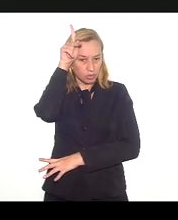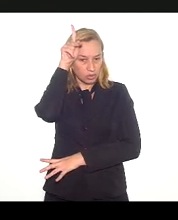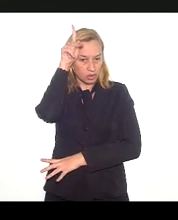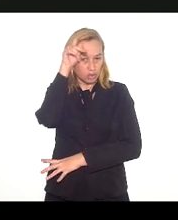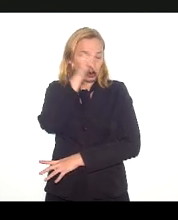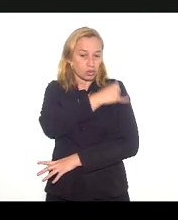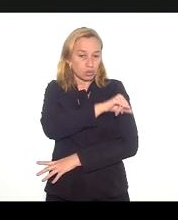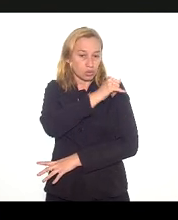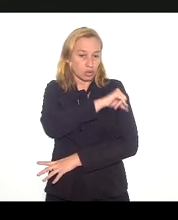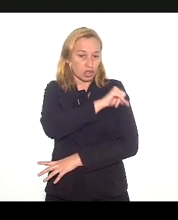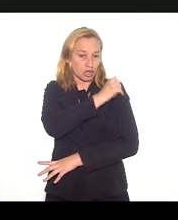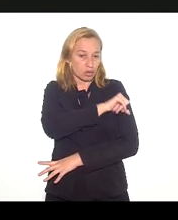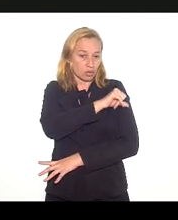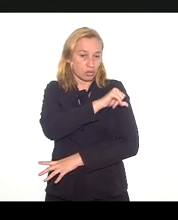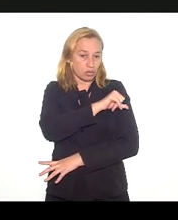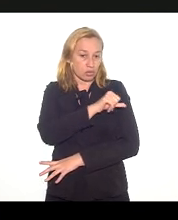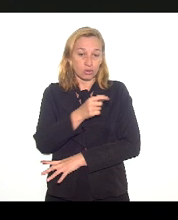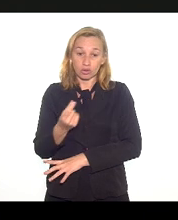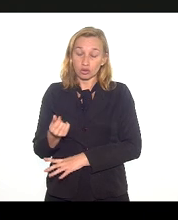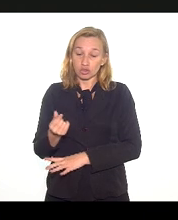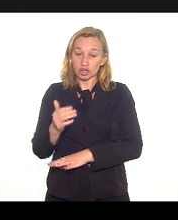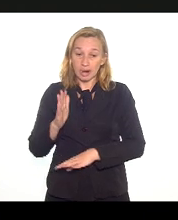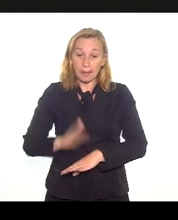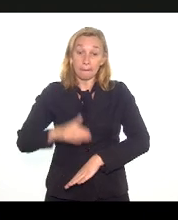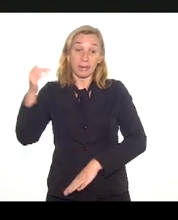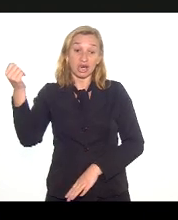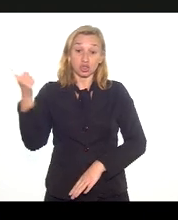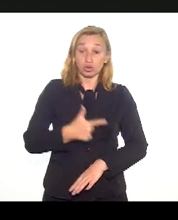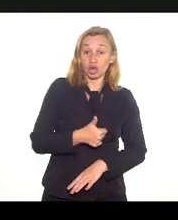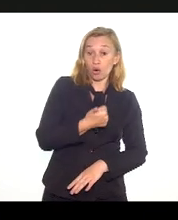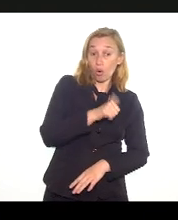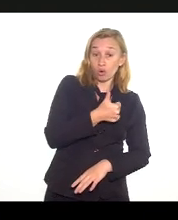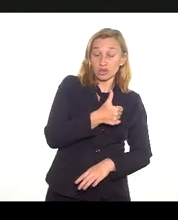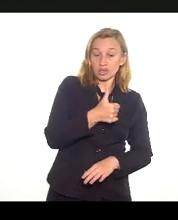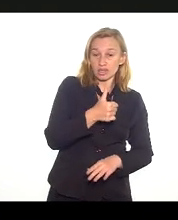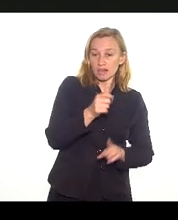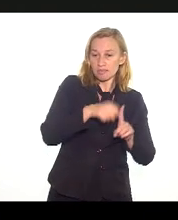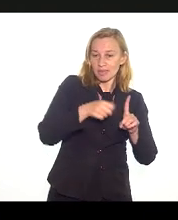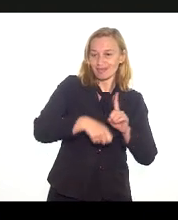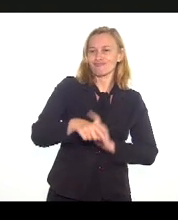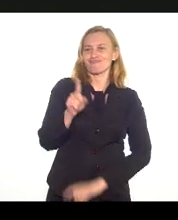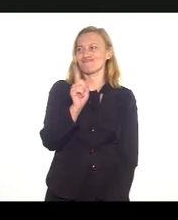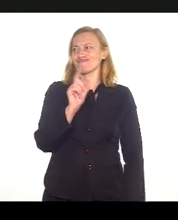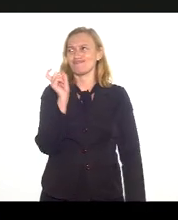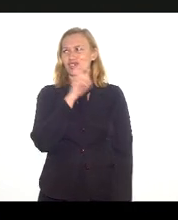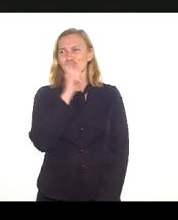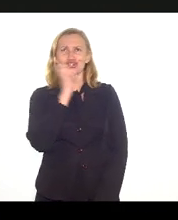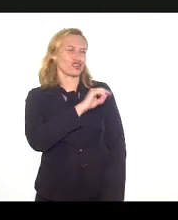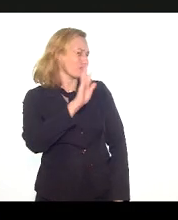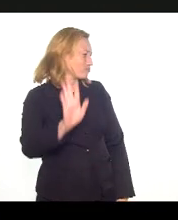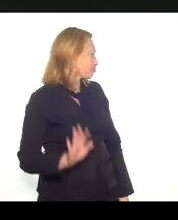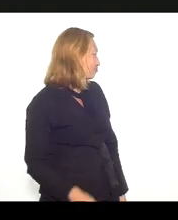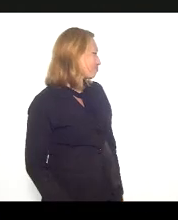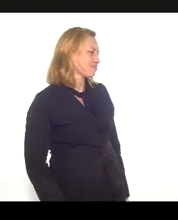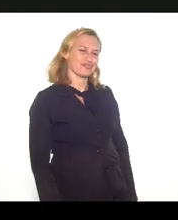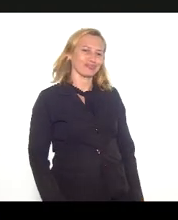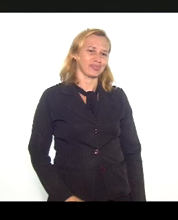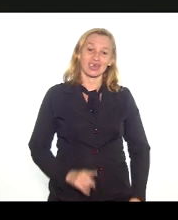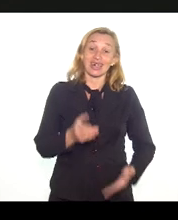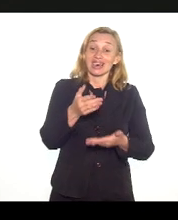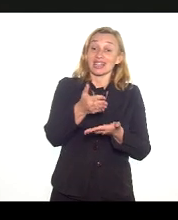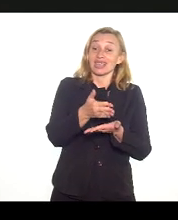que na média dos outros 11 meses. É mentira, isso não é verdade. No mês do